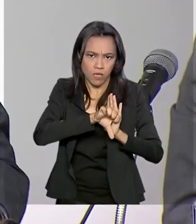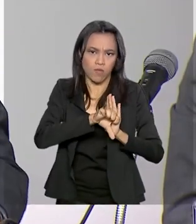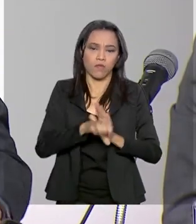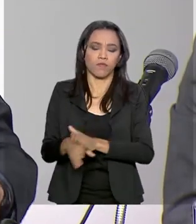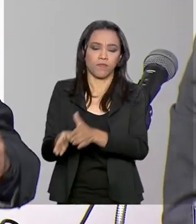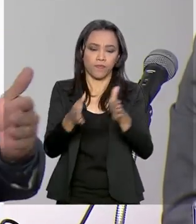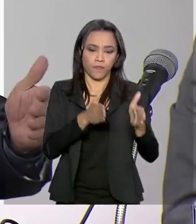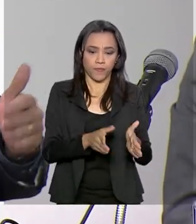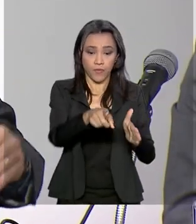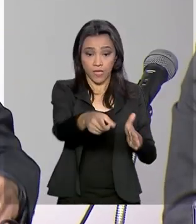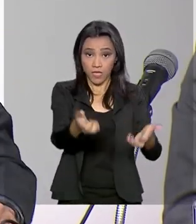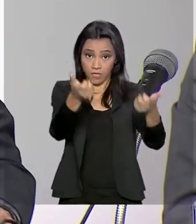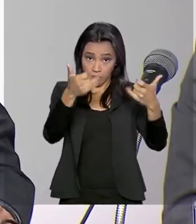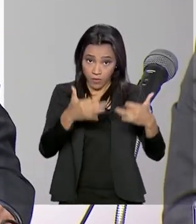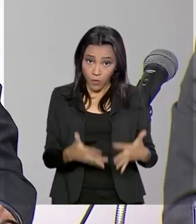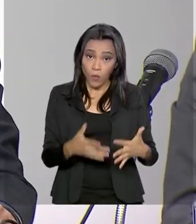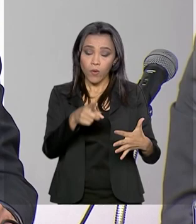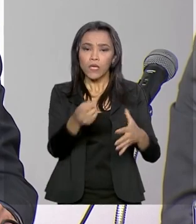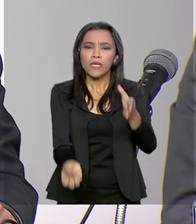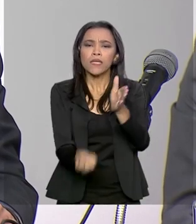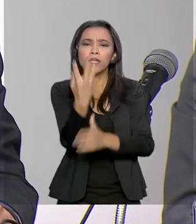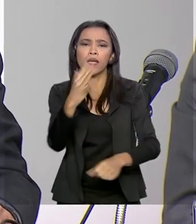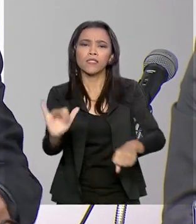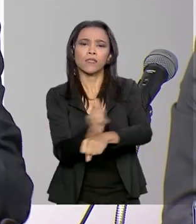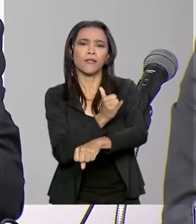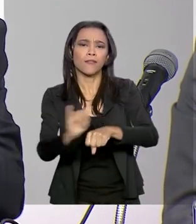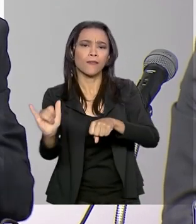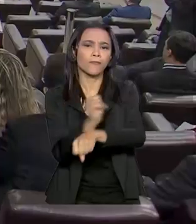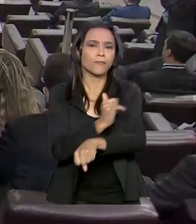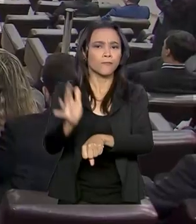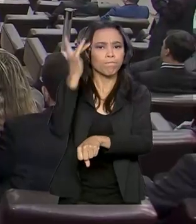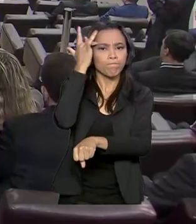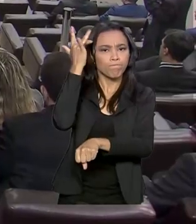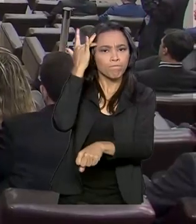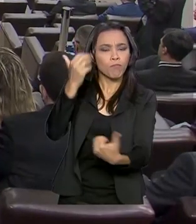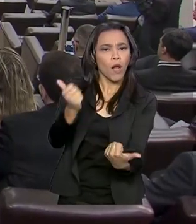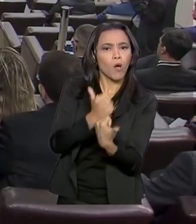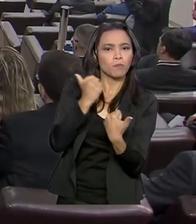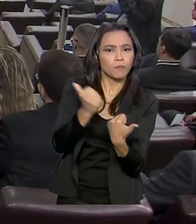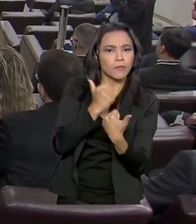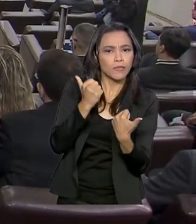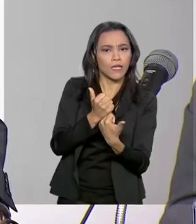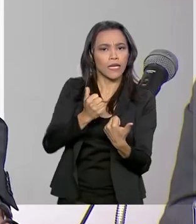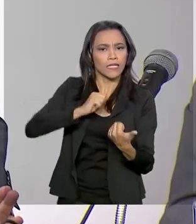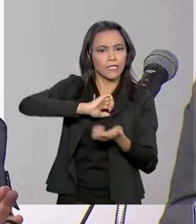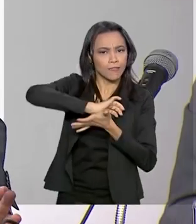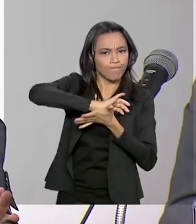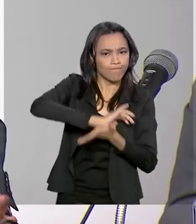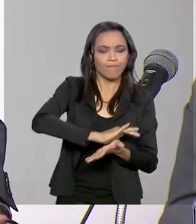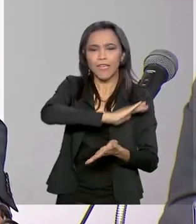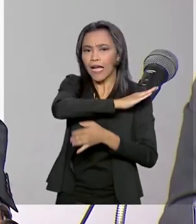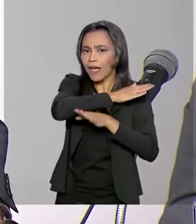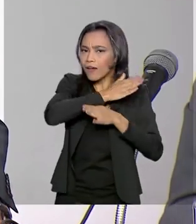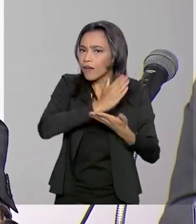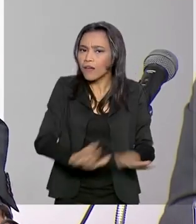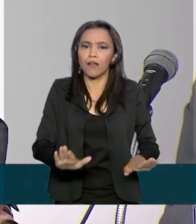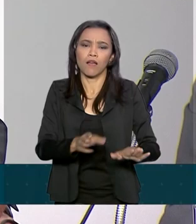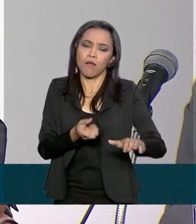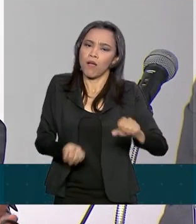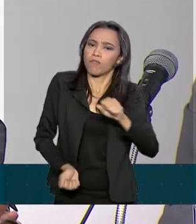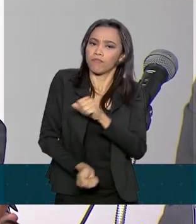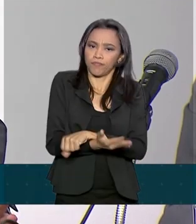Moro ressaltou a importância de criar métodos mais modernos de auxílio ao enfrentamento à corrupção. Entre vários, eu